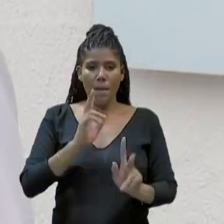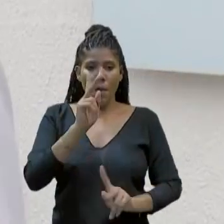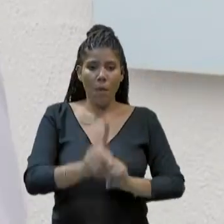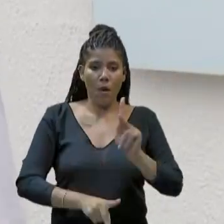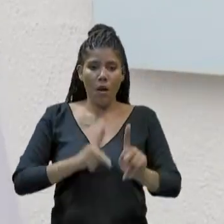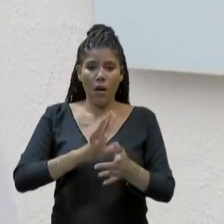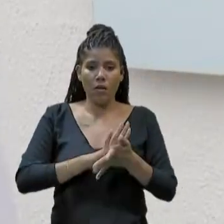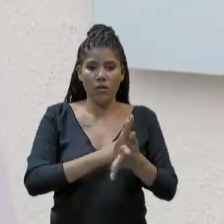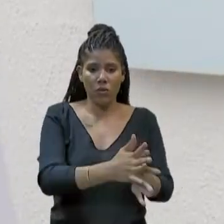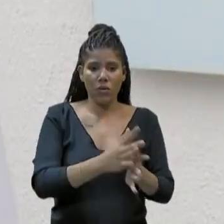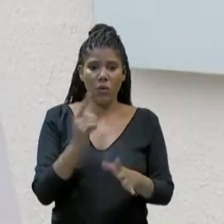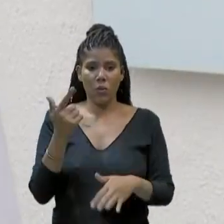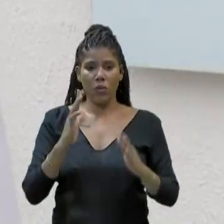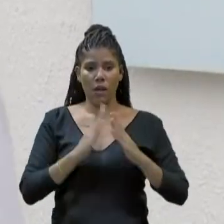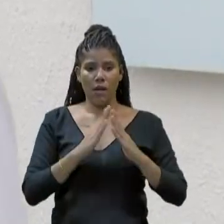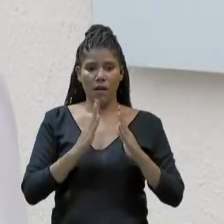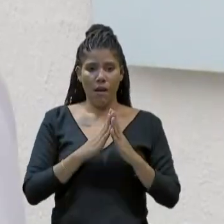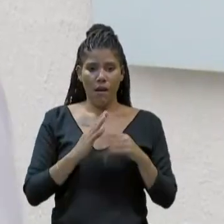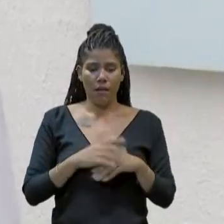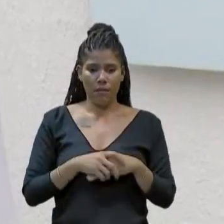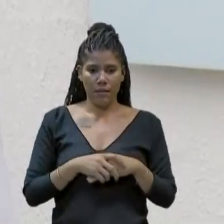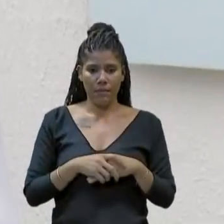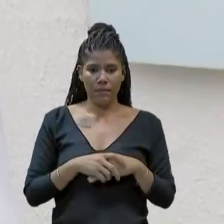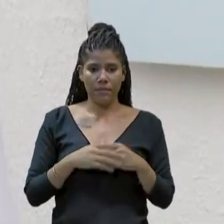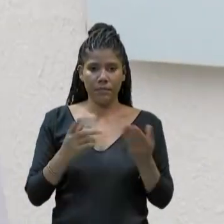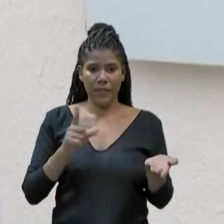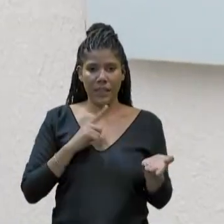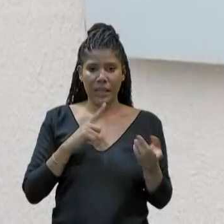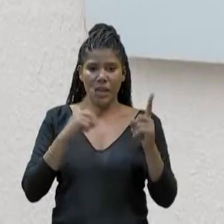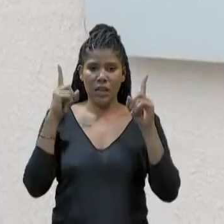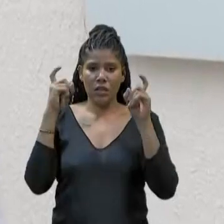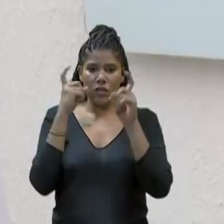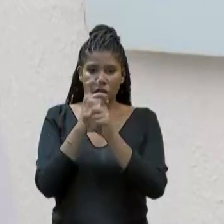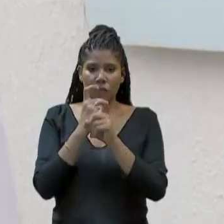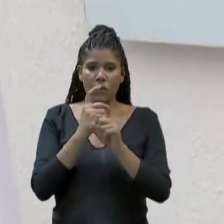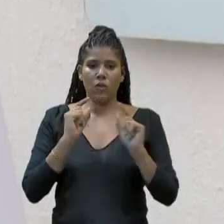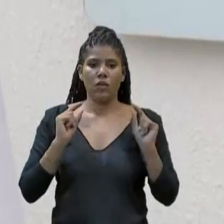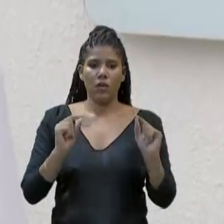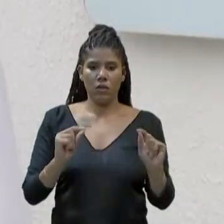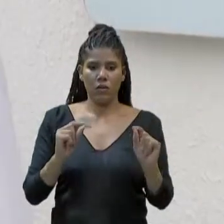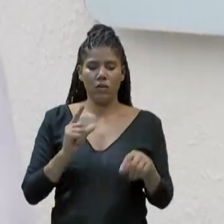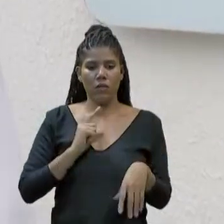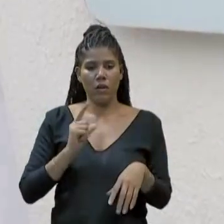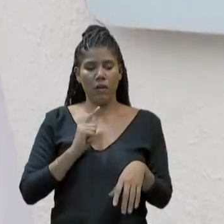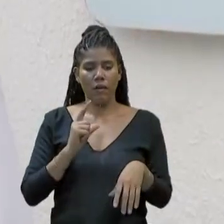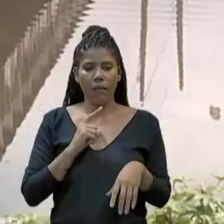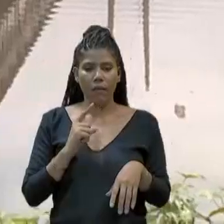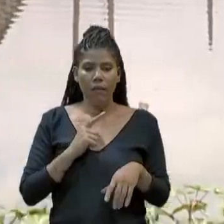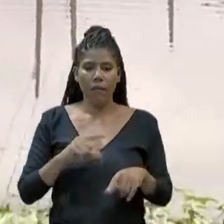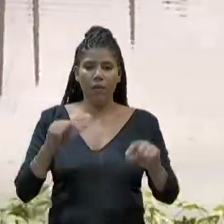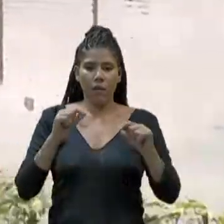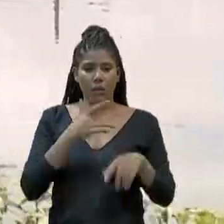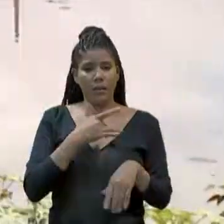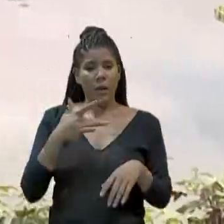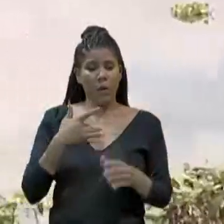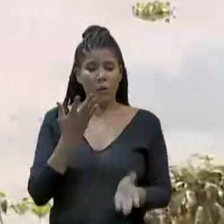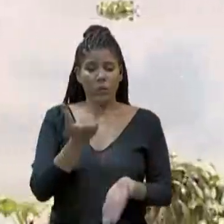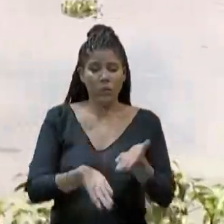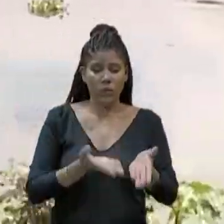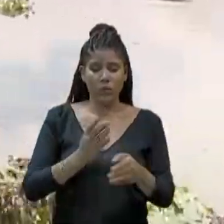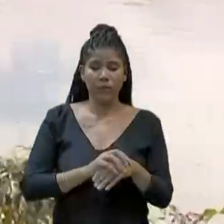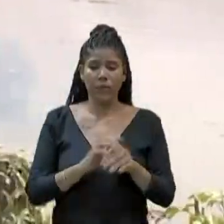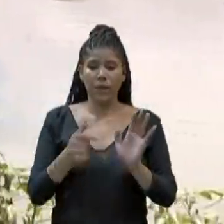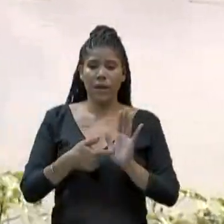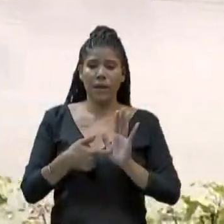têm nem casa para morar. E eles têm uma dificuldade muito grande de ter acesso à saúde. De acordo com o levantamento,